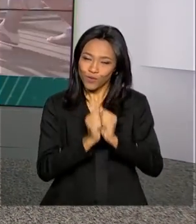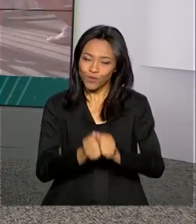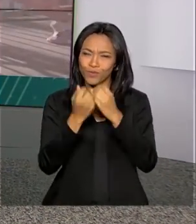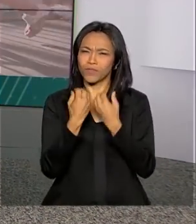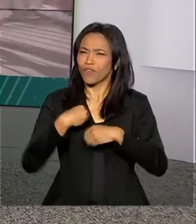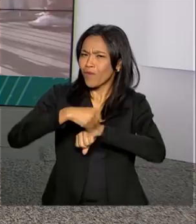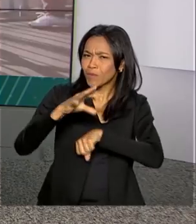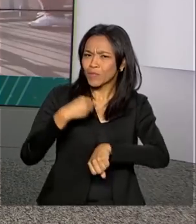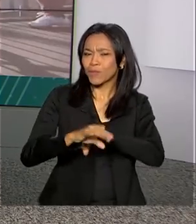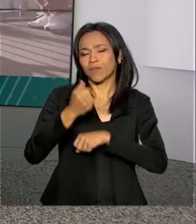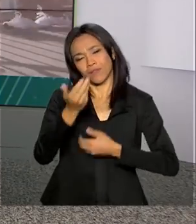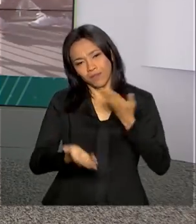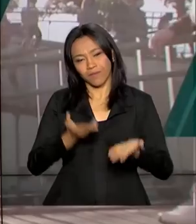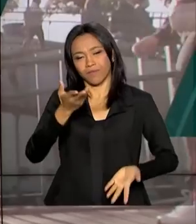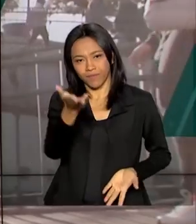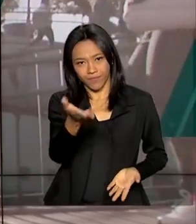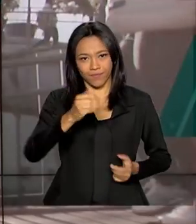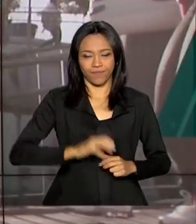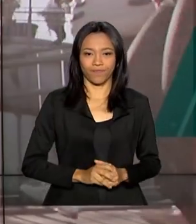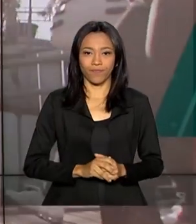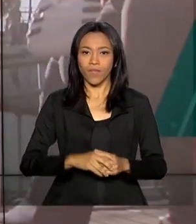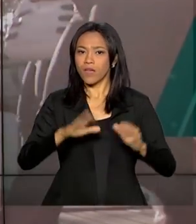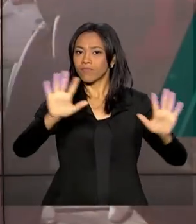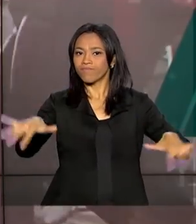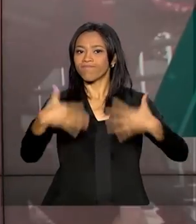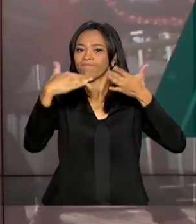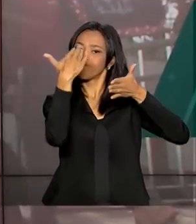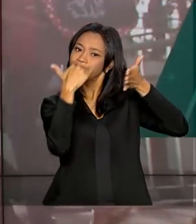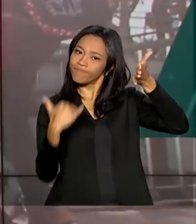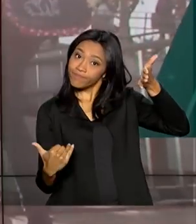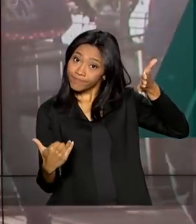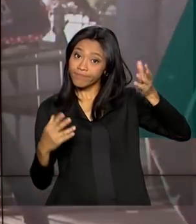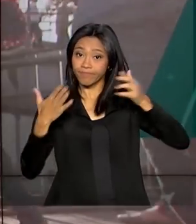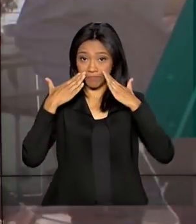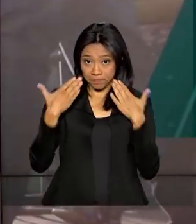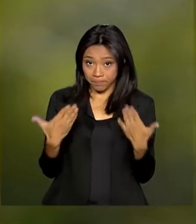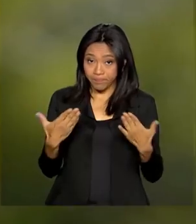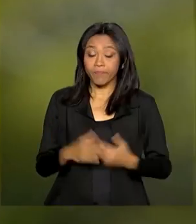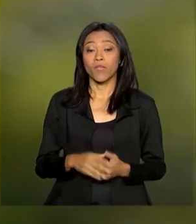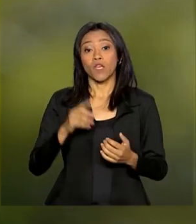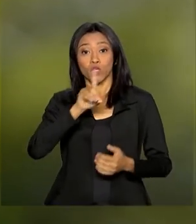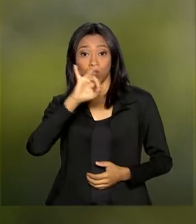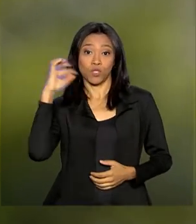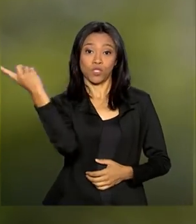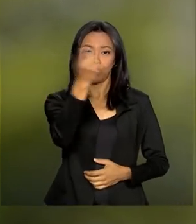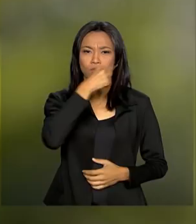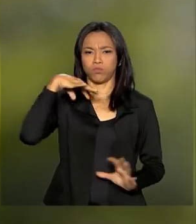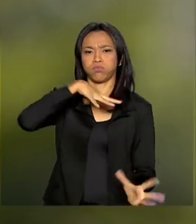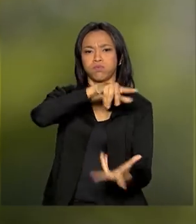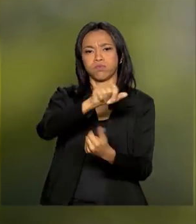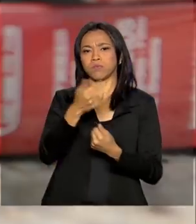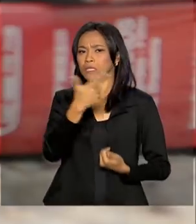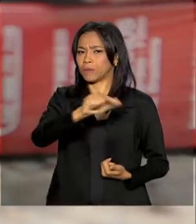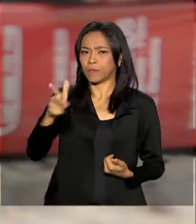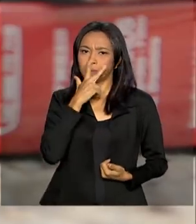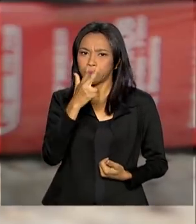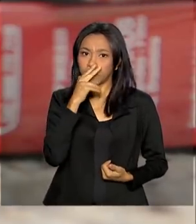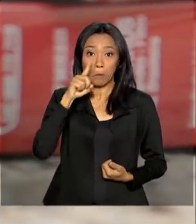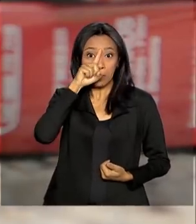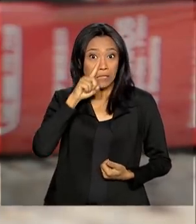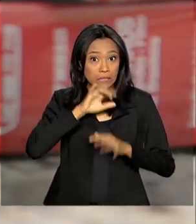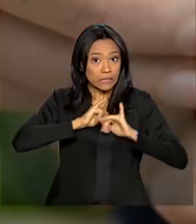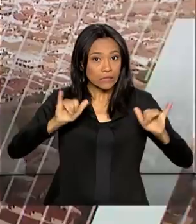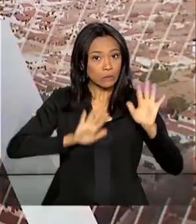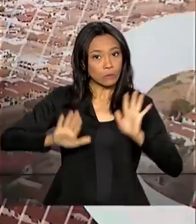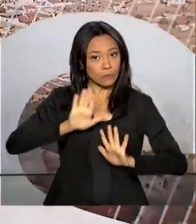muita informação e serviço pra você. Confira os destaques desta edição. No Dia Mundial Sem Tabaco, um alerta para os perigos do